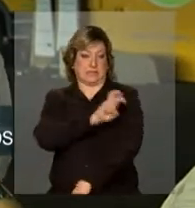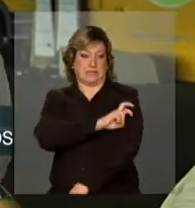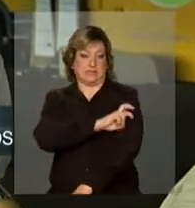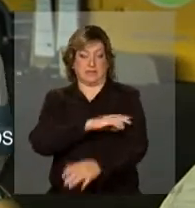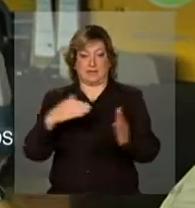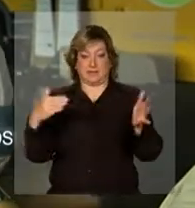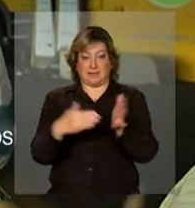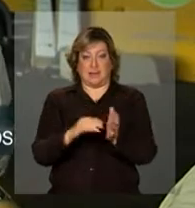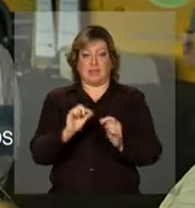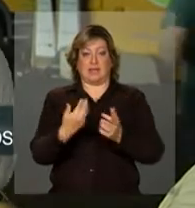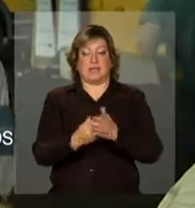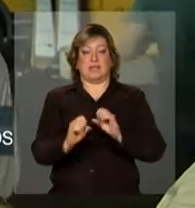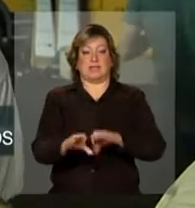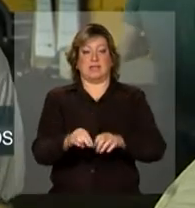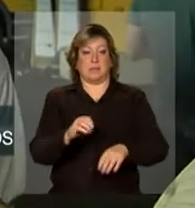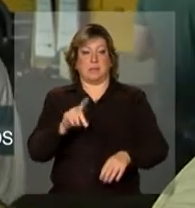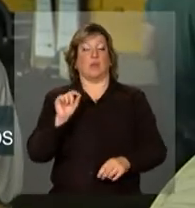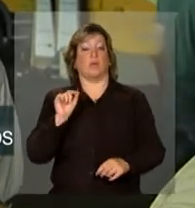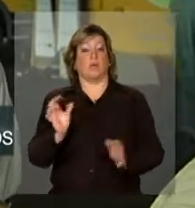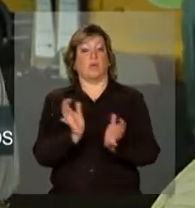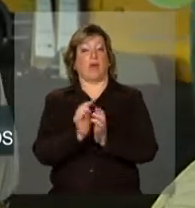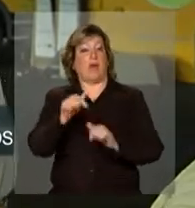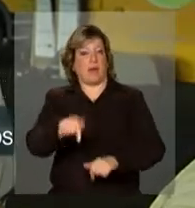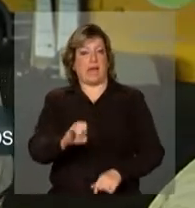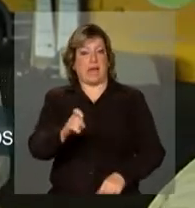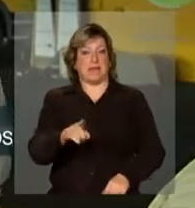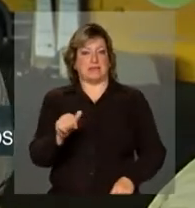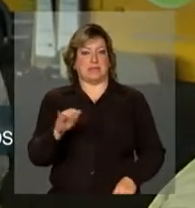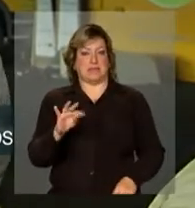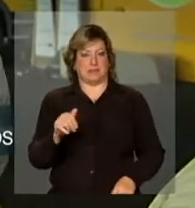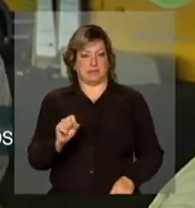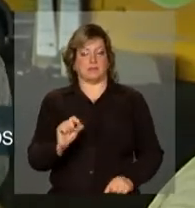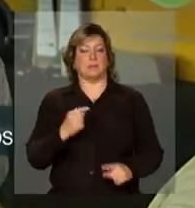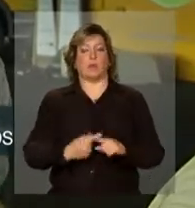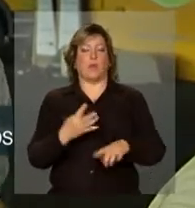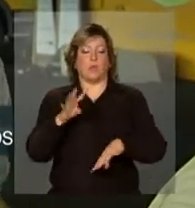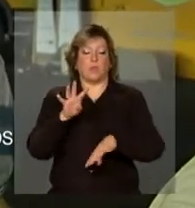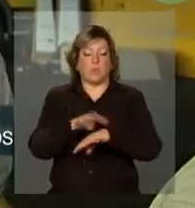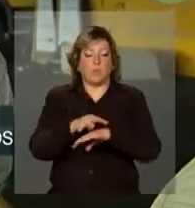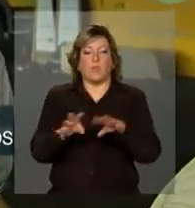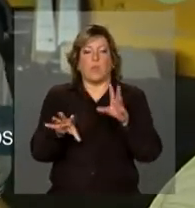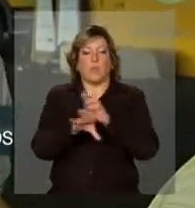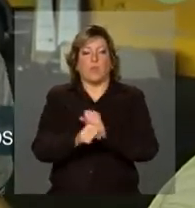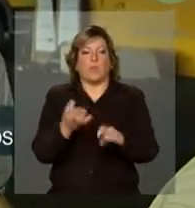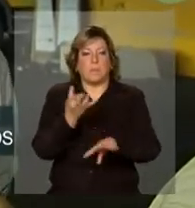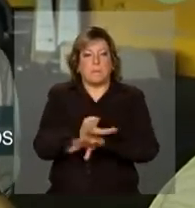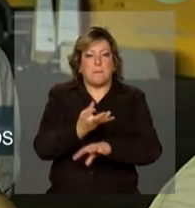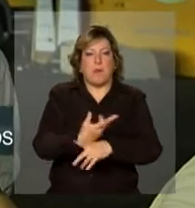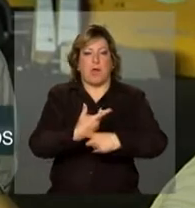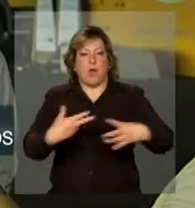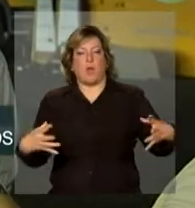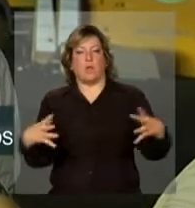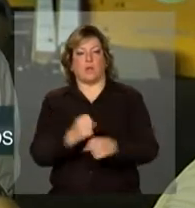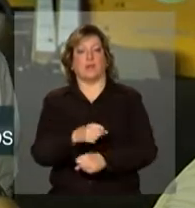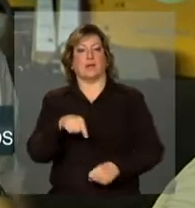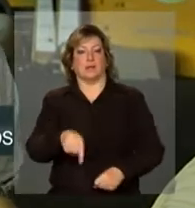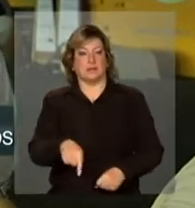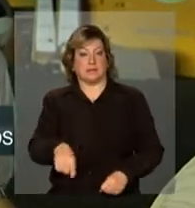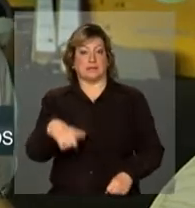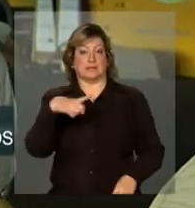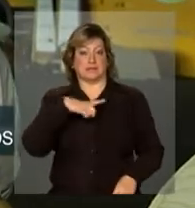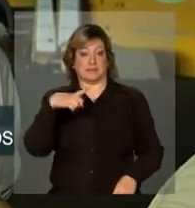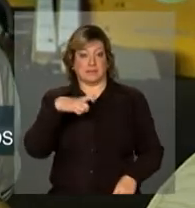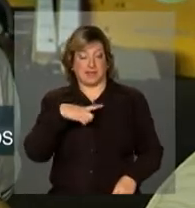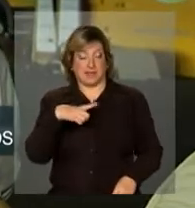ensino médio justamente para a área de exatas. Porque, assim, a gente sabe que esse tipo de área tem uma certa